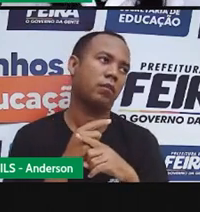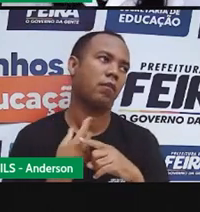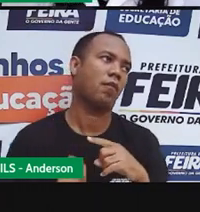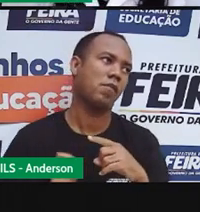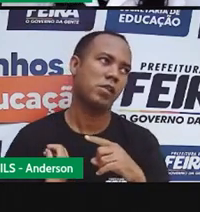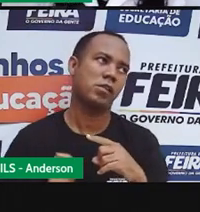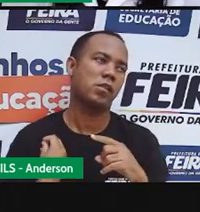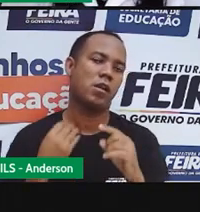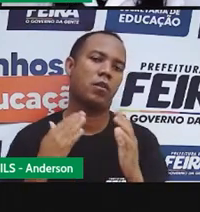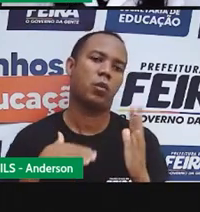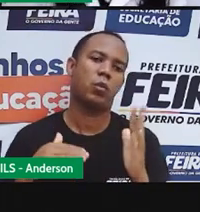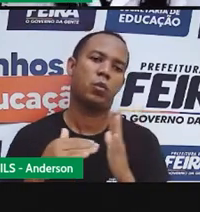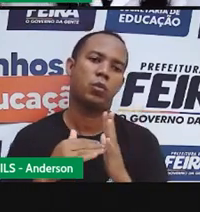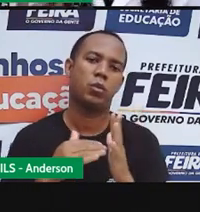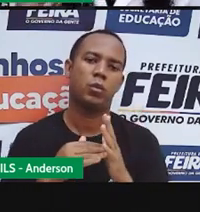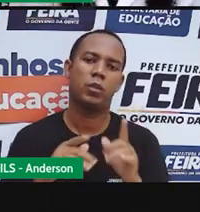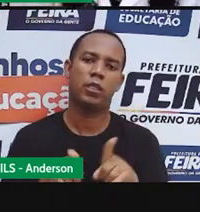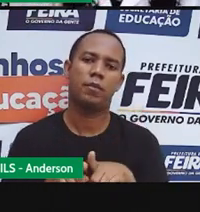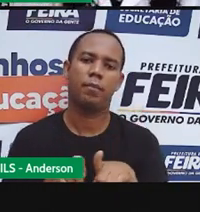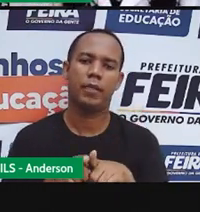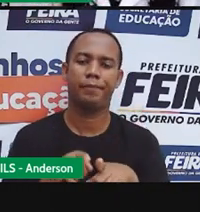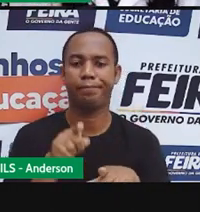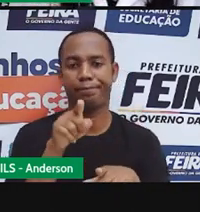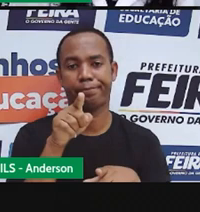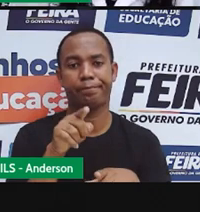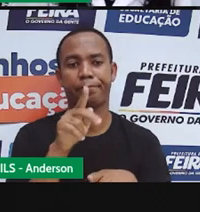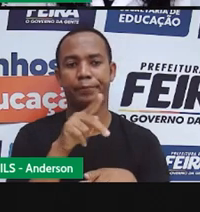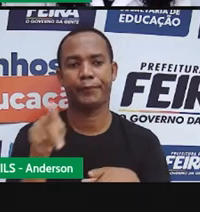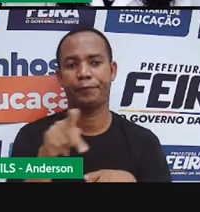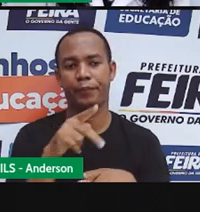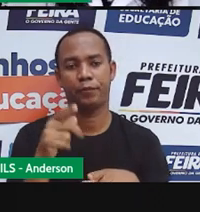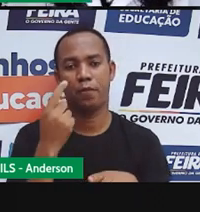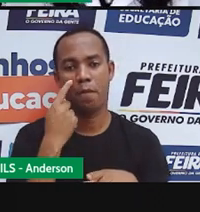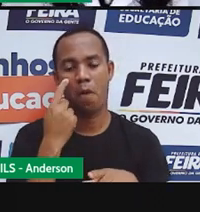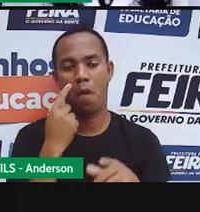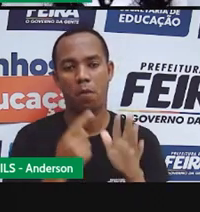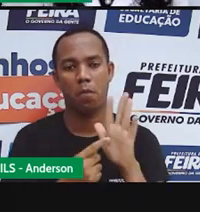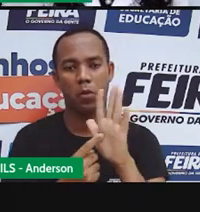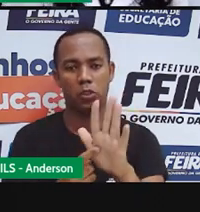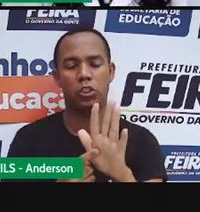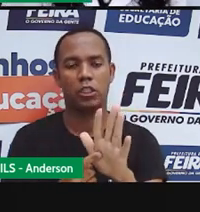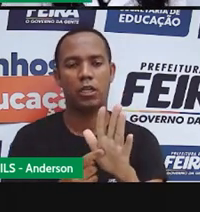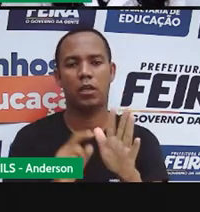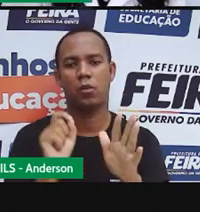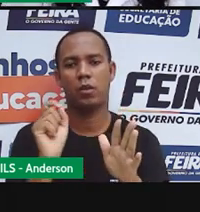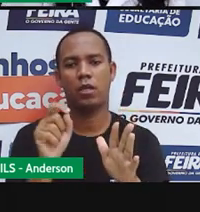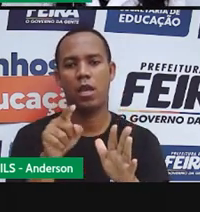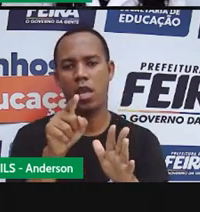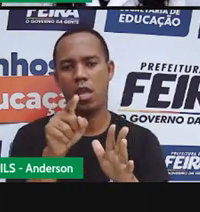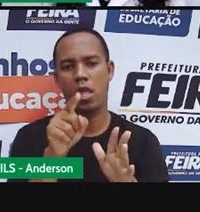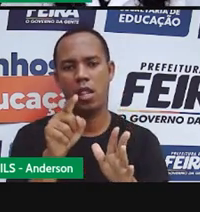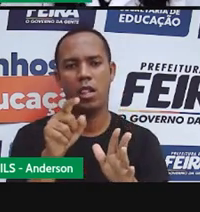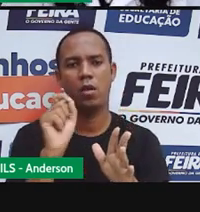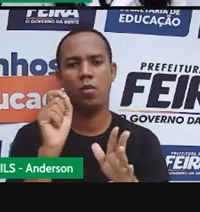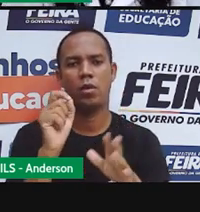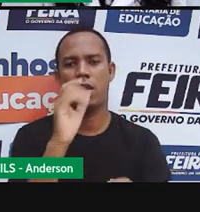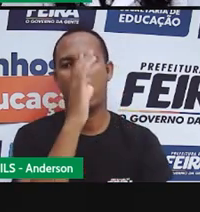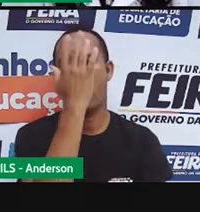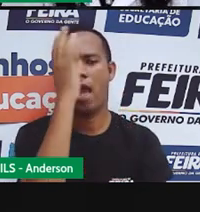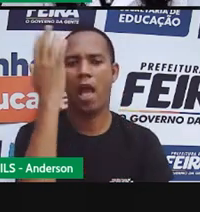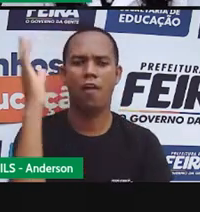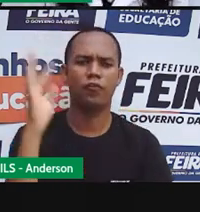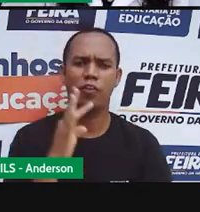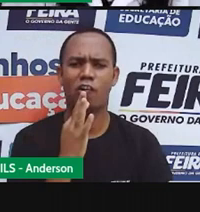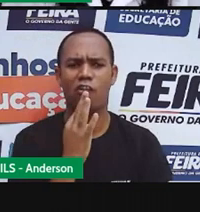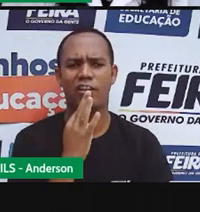o costume de reclamar de tudo? Por isso que a Pró trouxe esse ponto a ficando. O Baobá. Eu